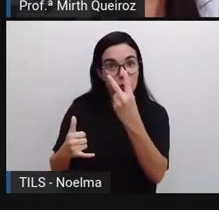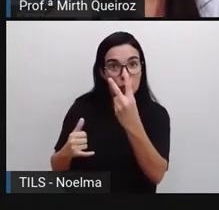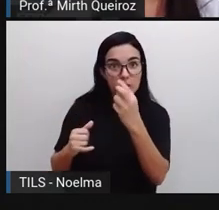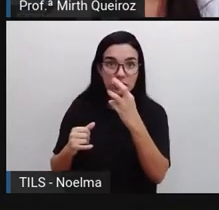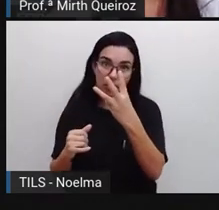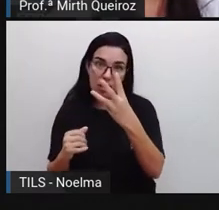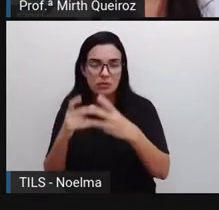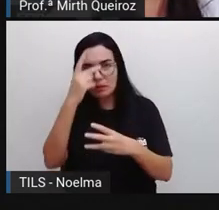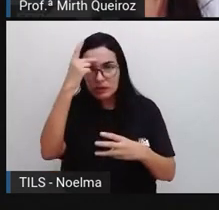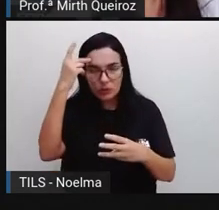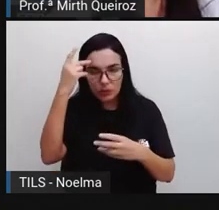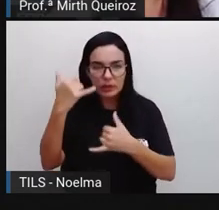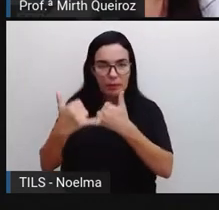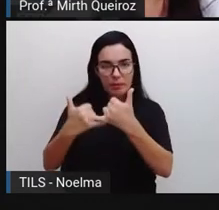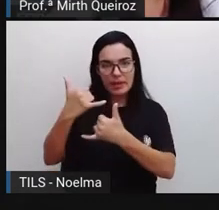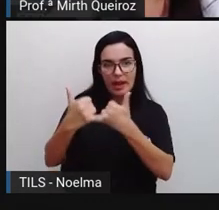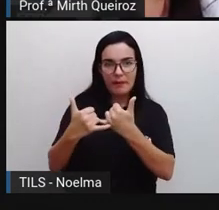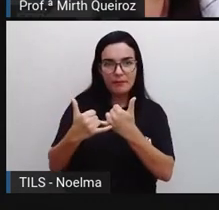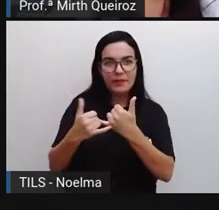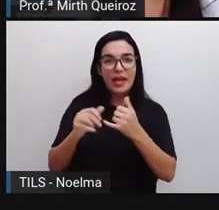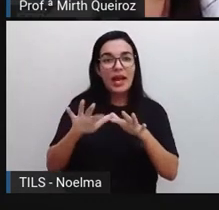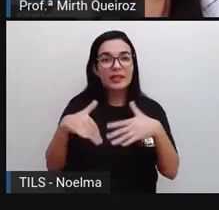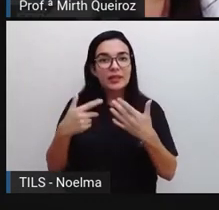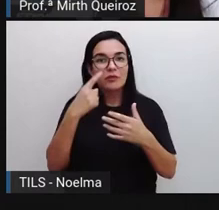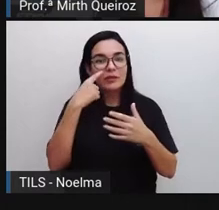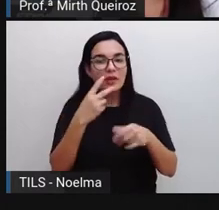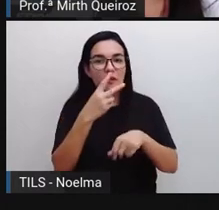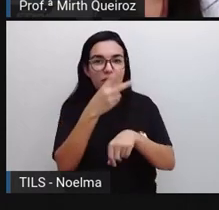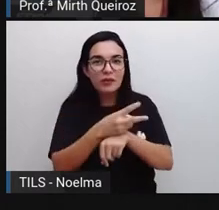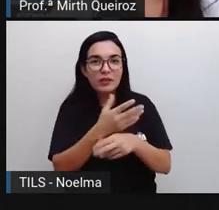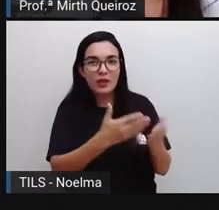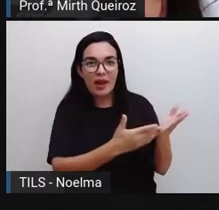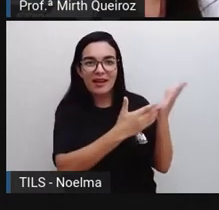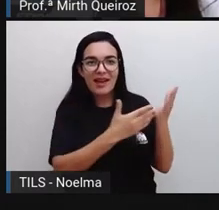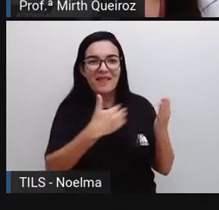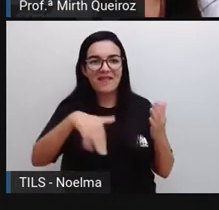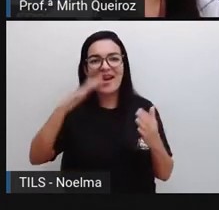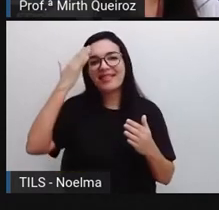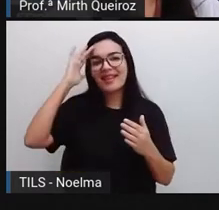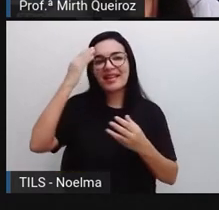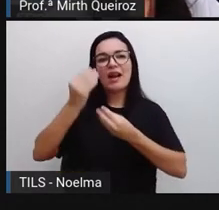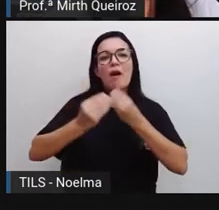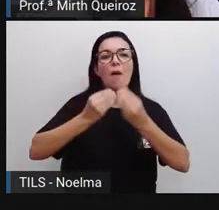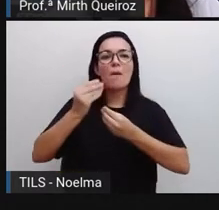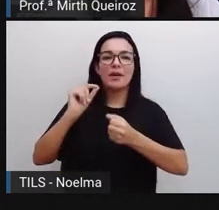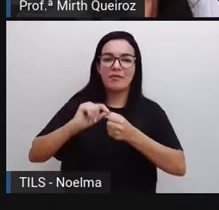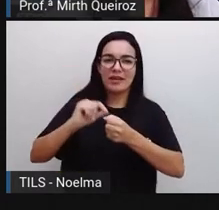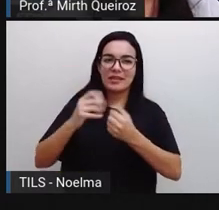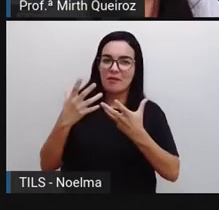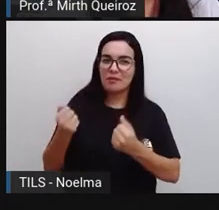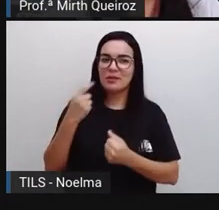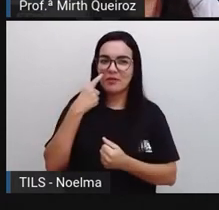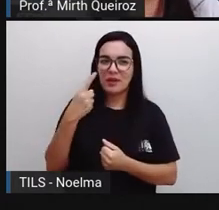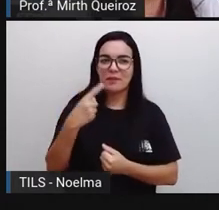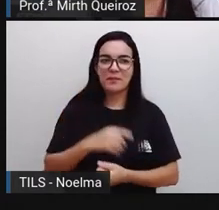pessoas aí. E através desse vídeo, vocês vão entender como é que funciona. Tá bem? Vamos lá?